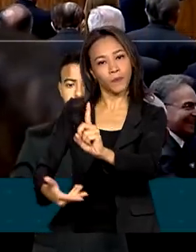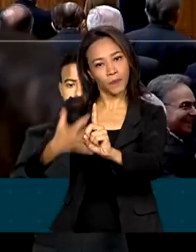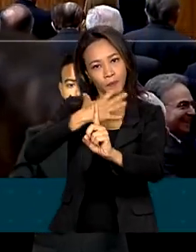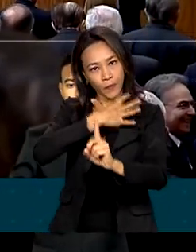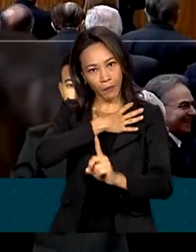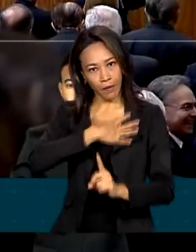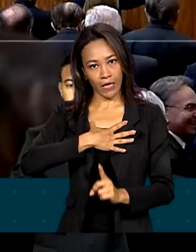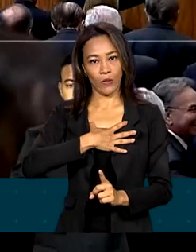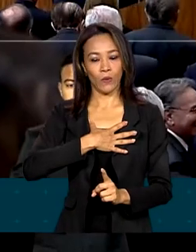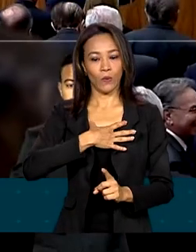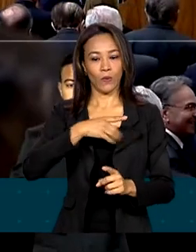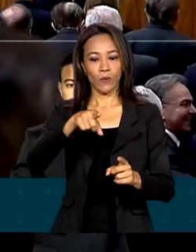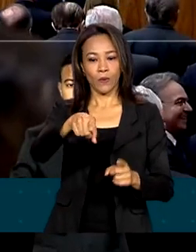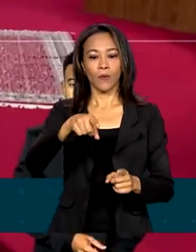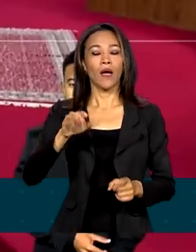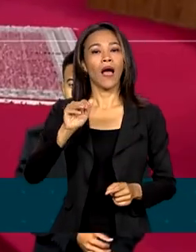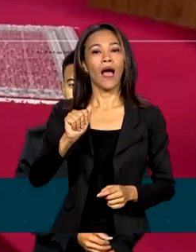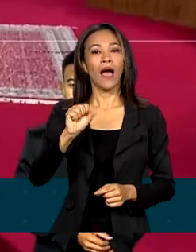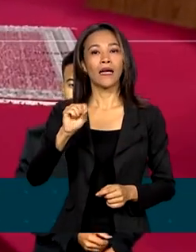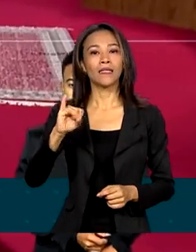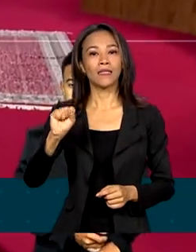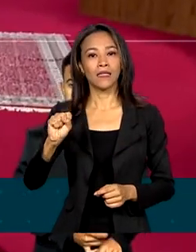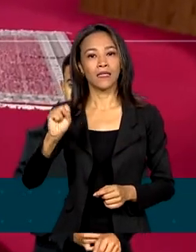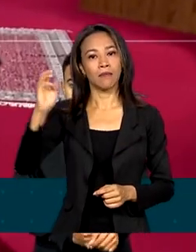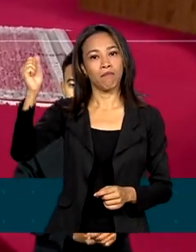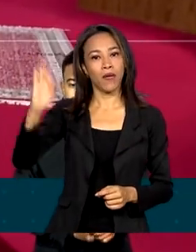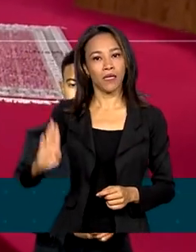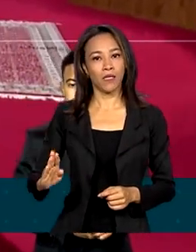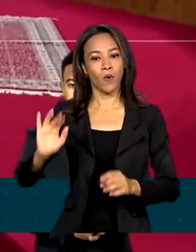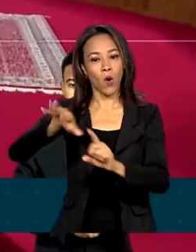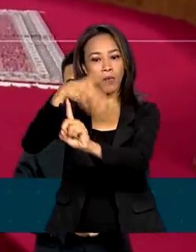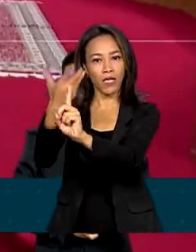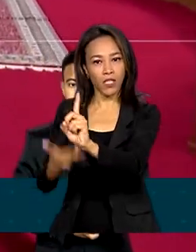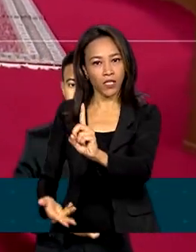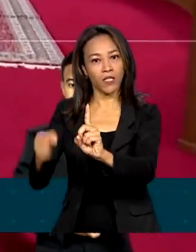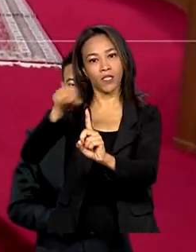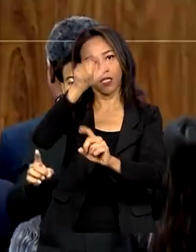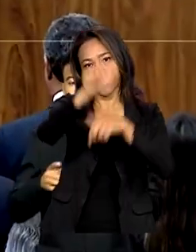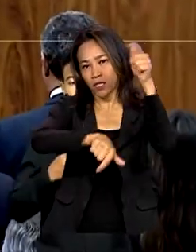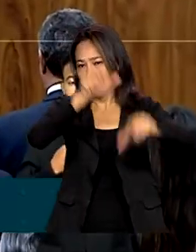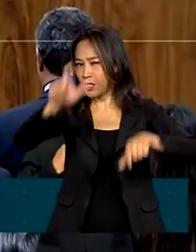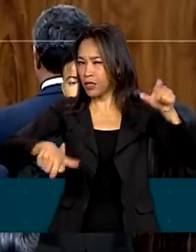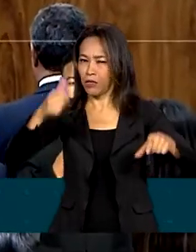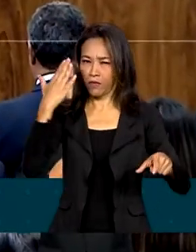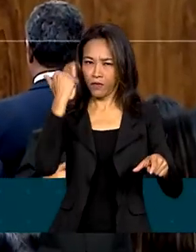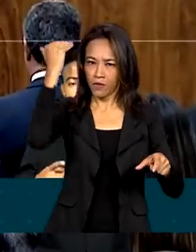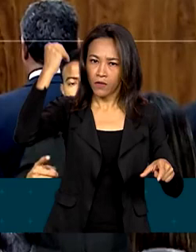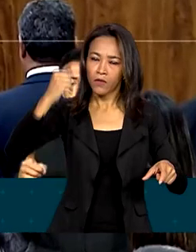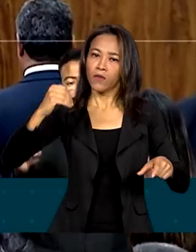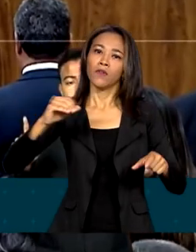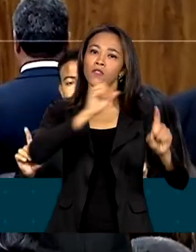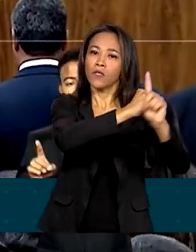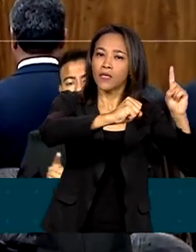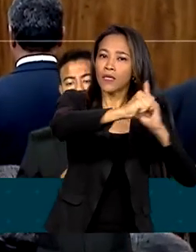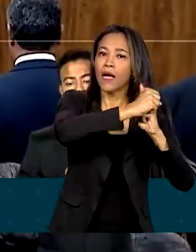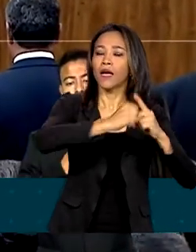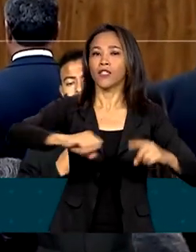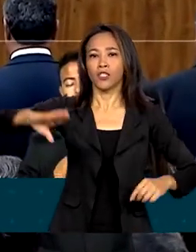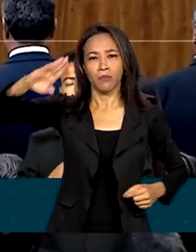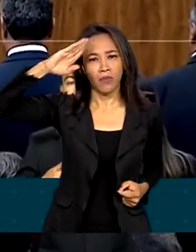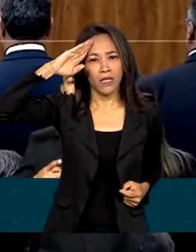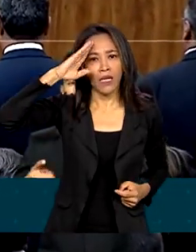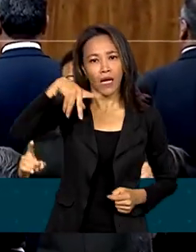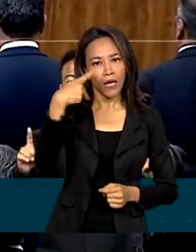Superior Eleitoral Assis Brasil, homenageia juristas e outras personalidades civis e militares, nacionais e